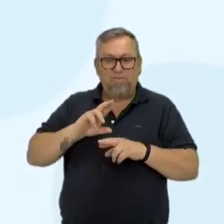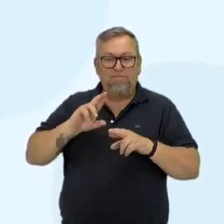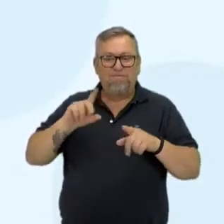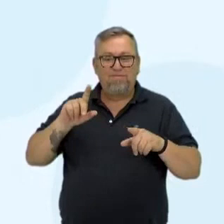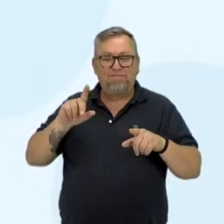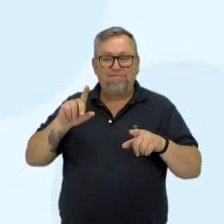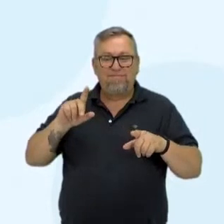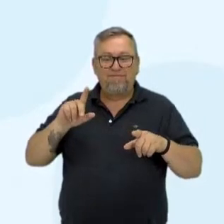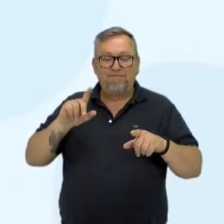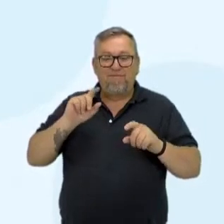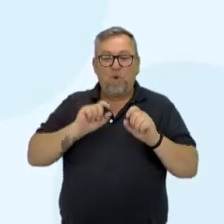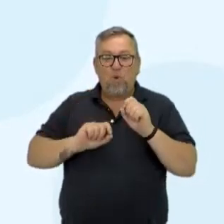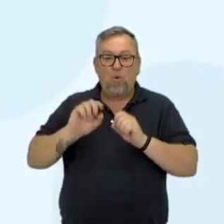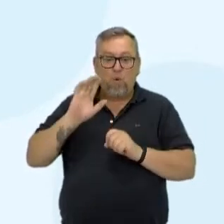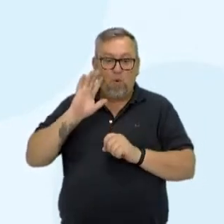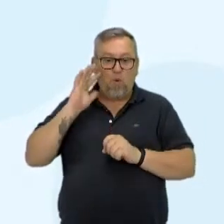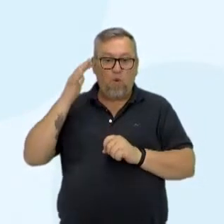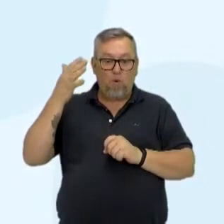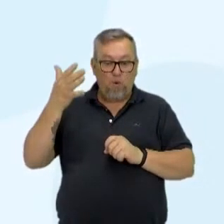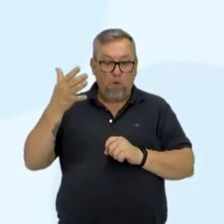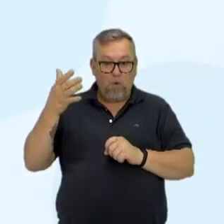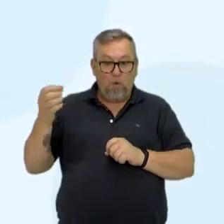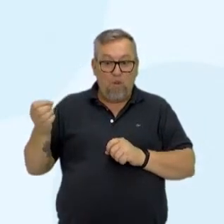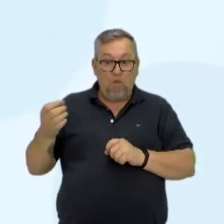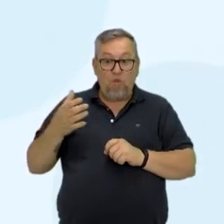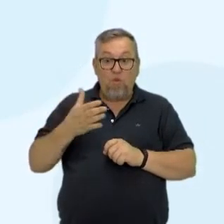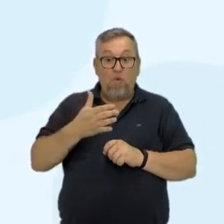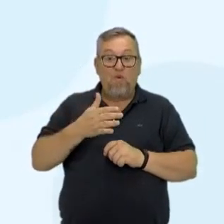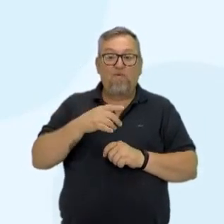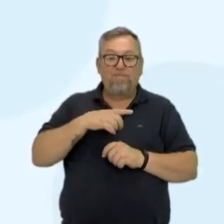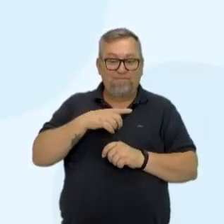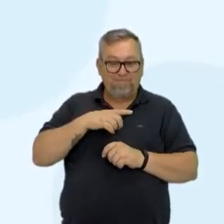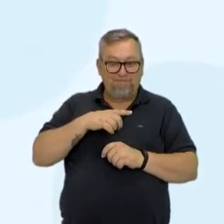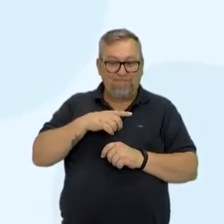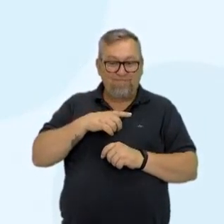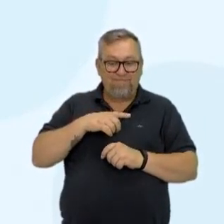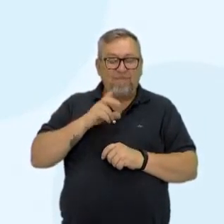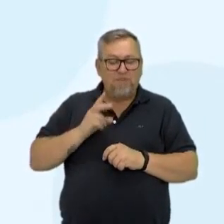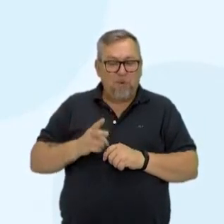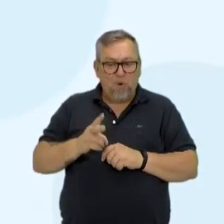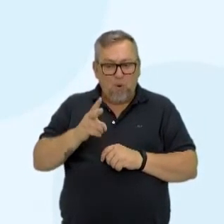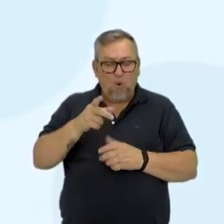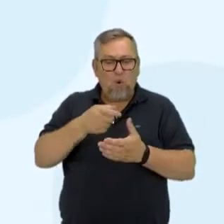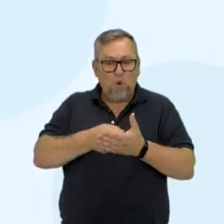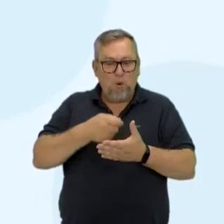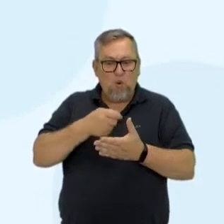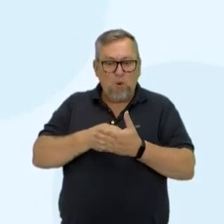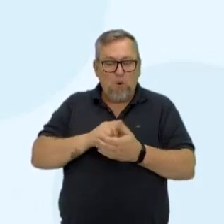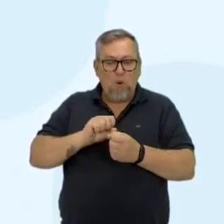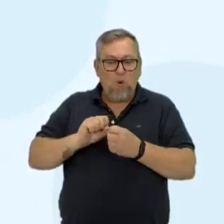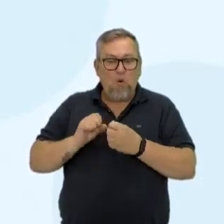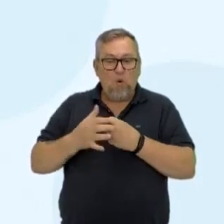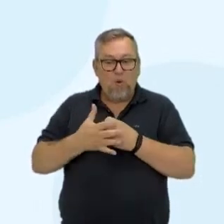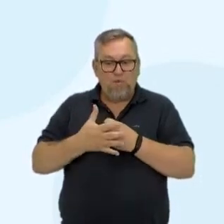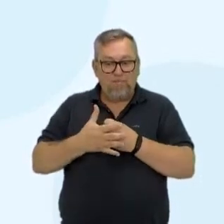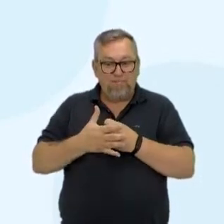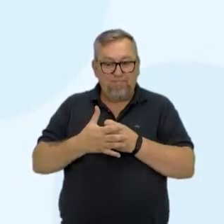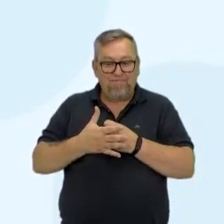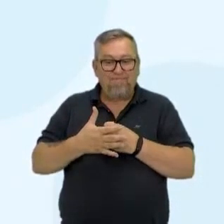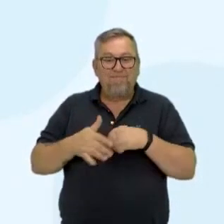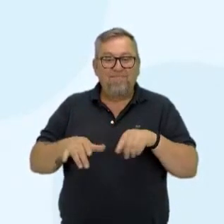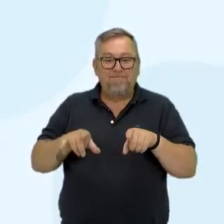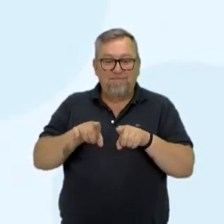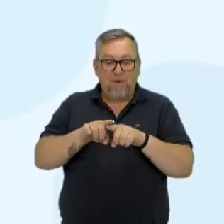do acontecimento recente que a gente tem e ainda persiste, Covid. E para você